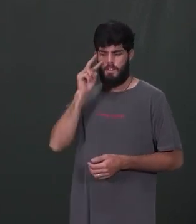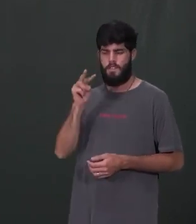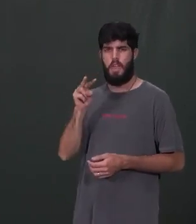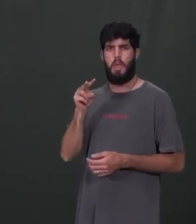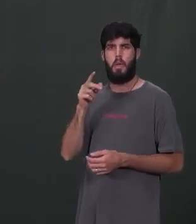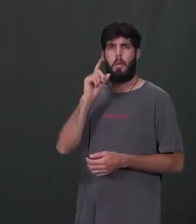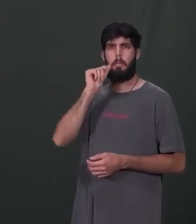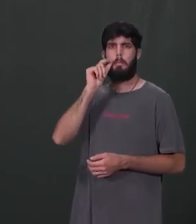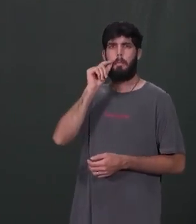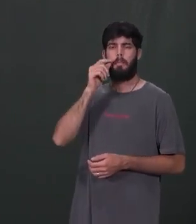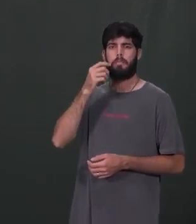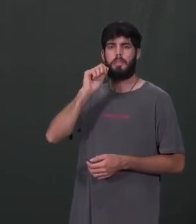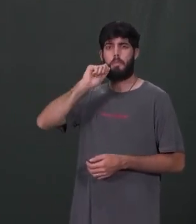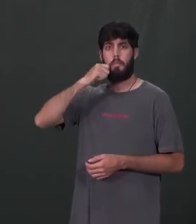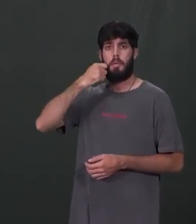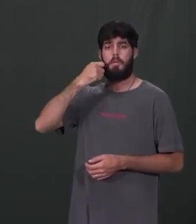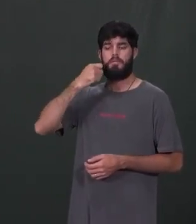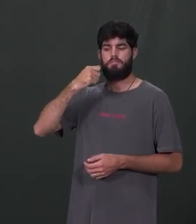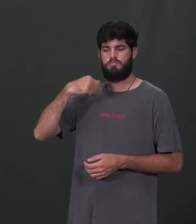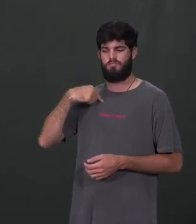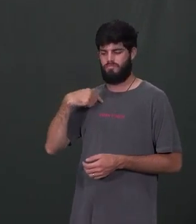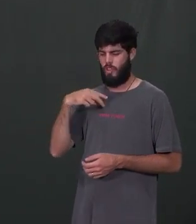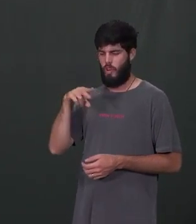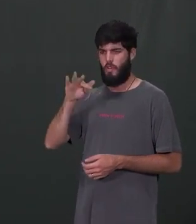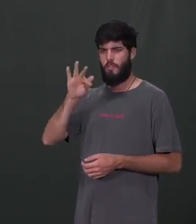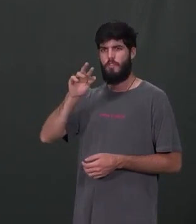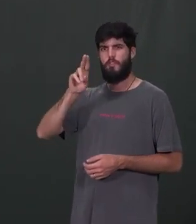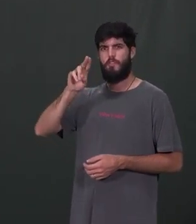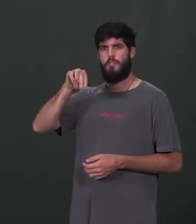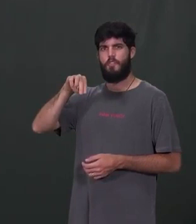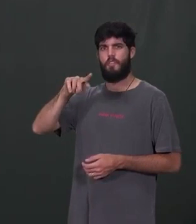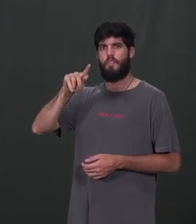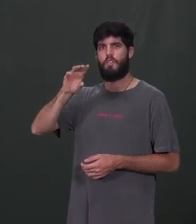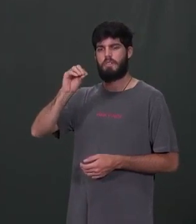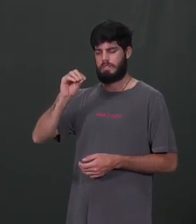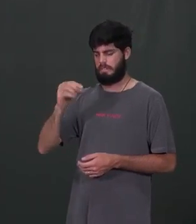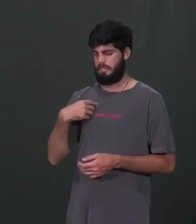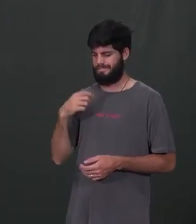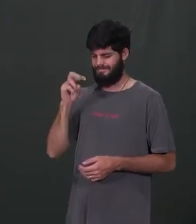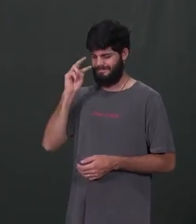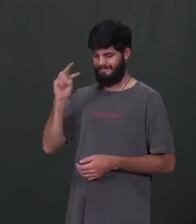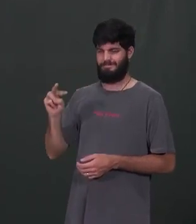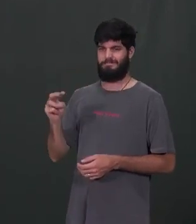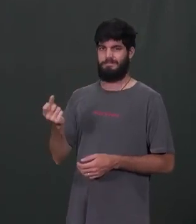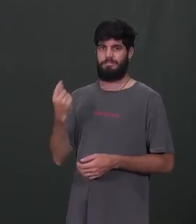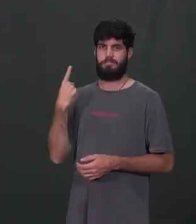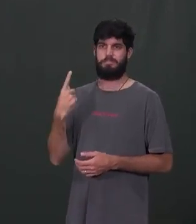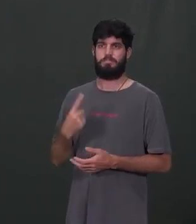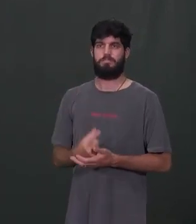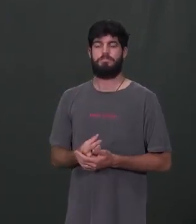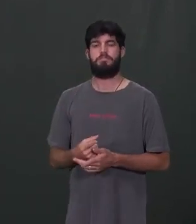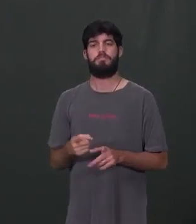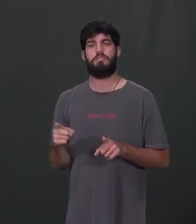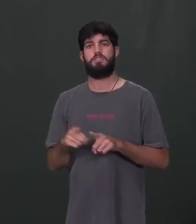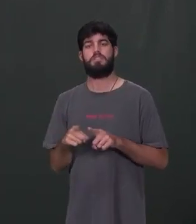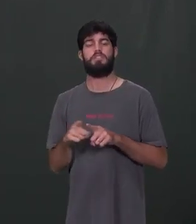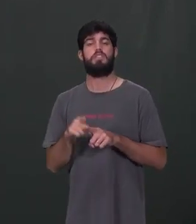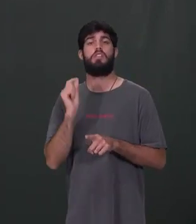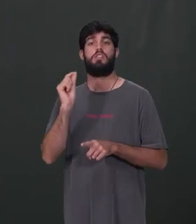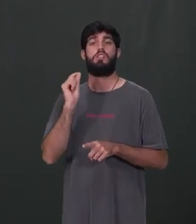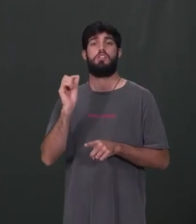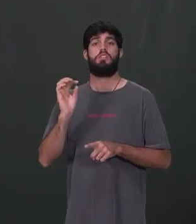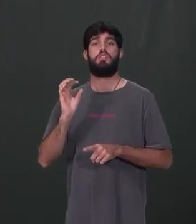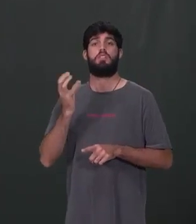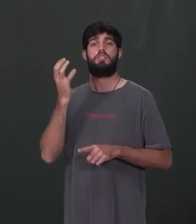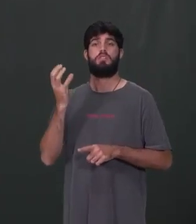gente, que isso? Ele liberou esporos. Eu tenho aqui a estrutura de um fungo, tem bactéria que também faz, quando o ambiente está meio tenso para